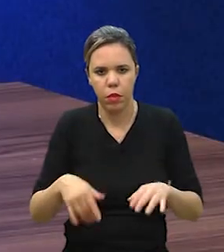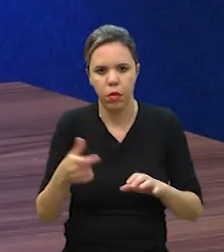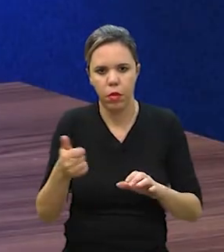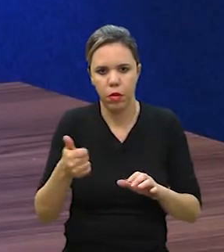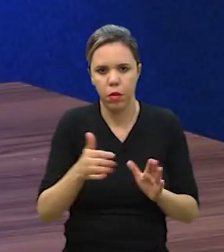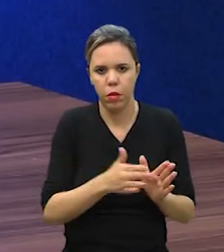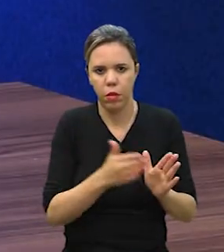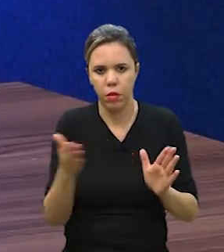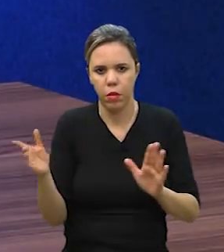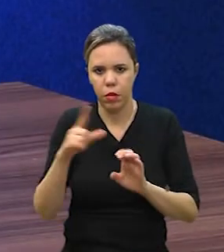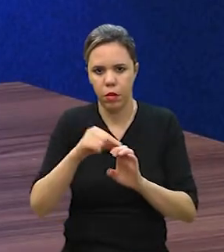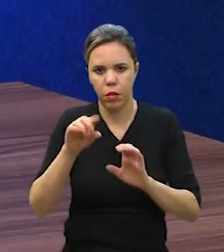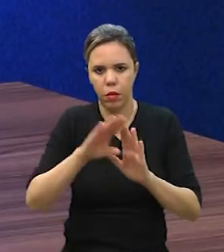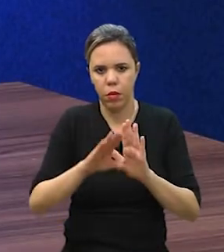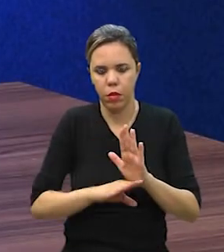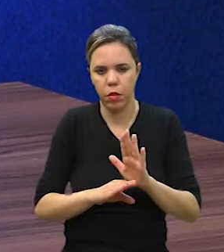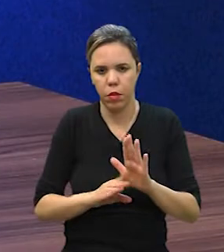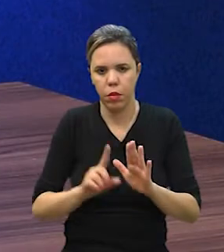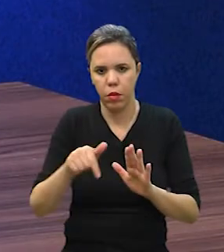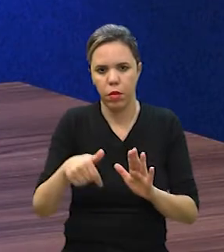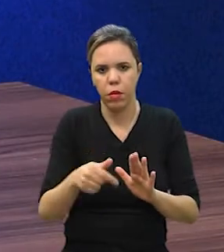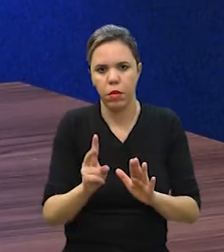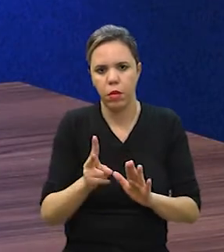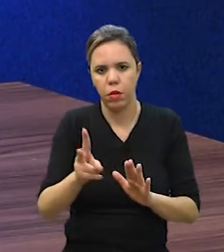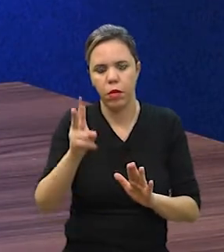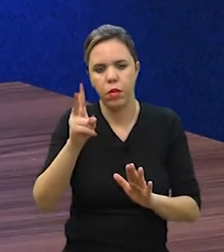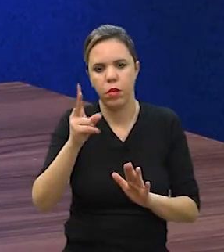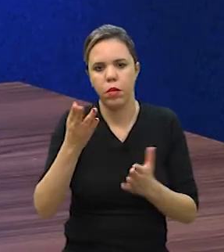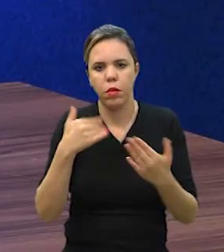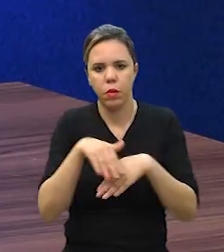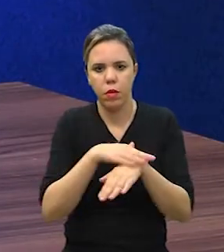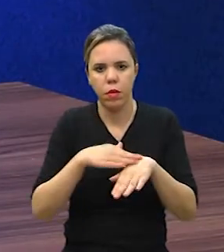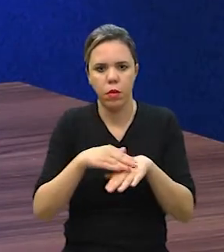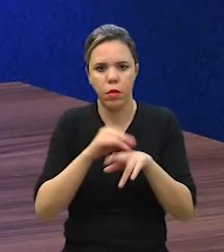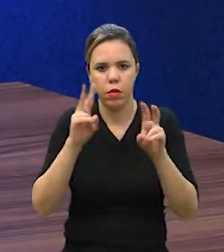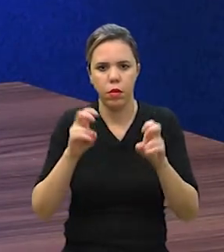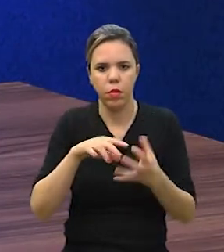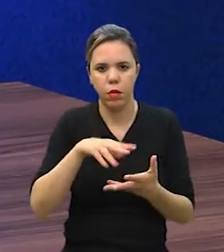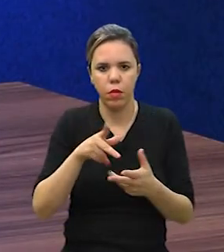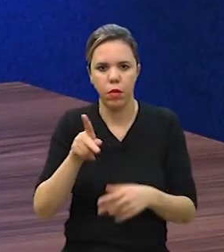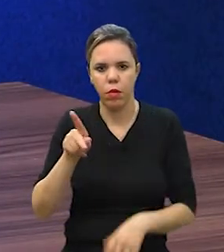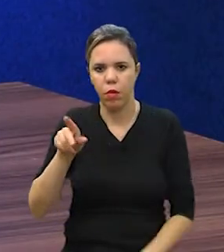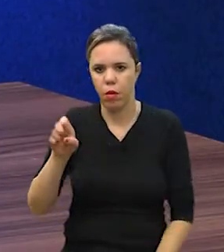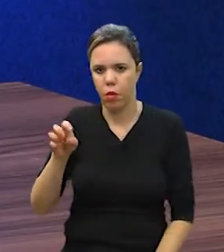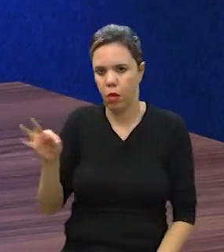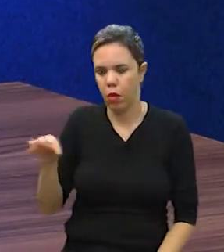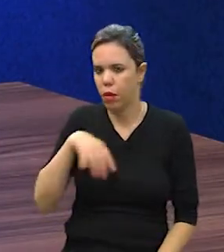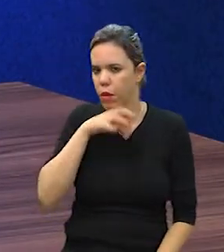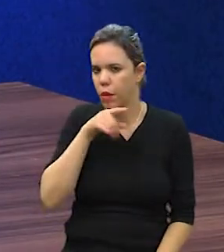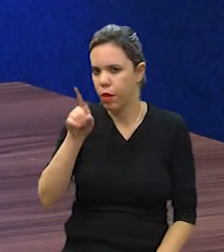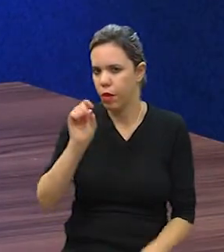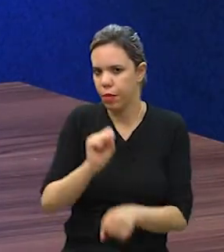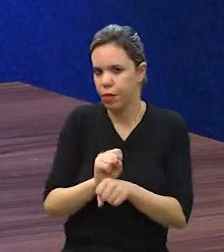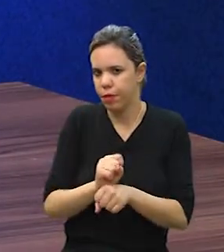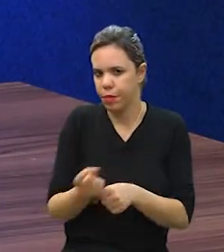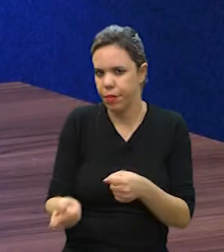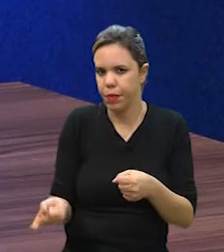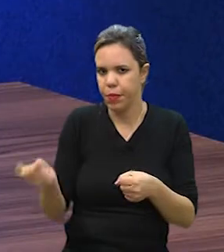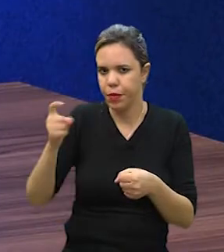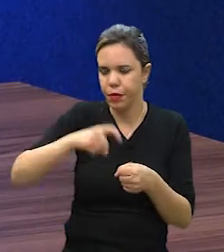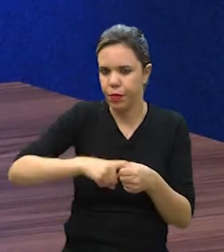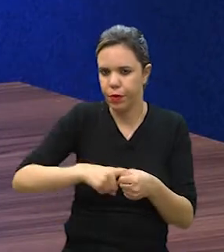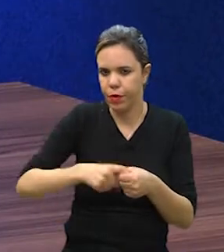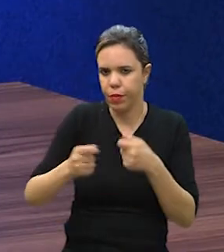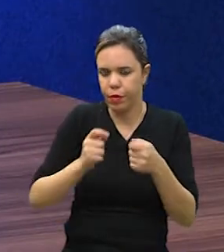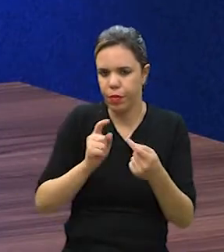gente encerra o primeiro bloco do Ser Empreendedor. Na sequência, vamos continuar falando sobre o mundo pet. Você não saia daí,